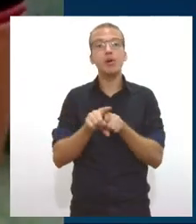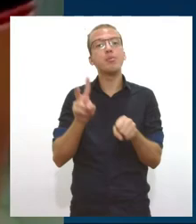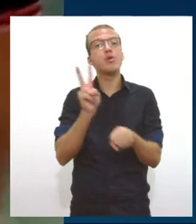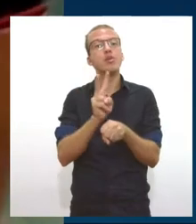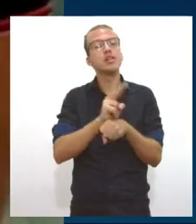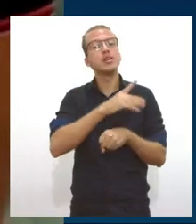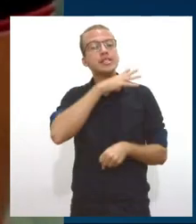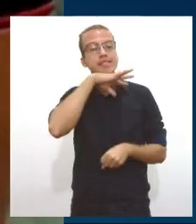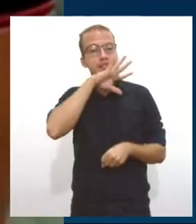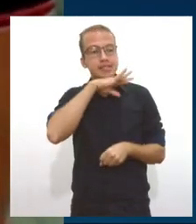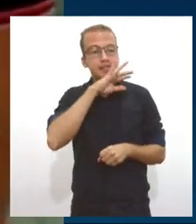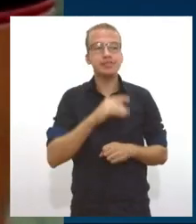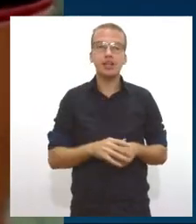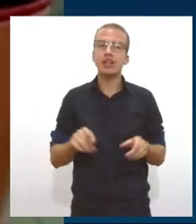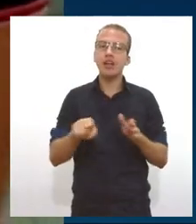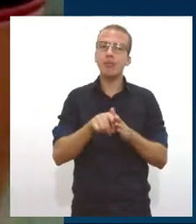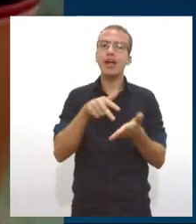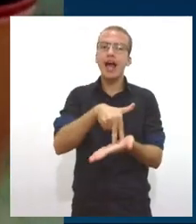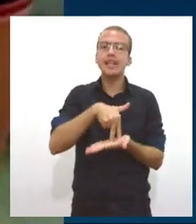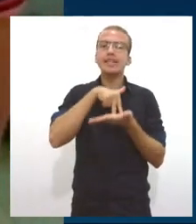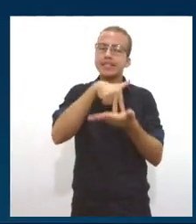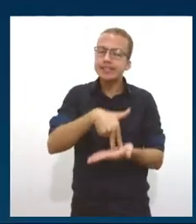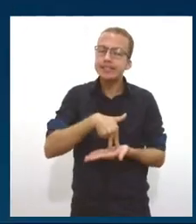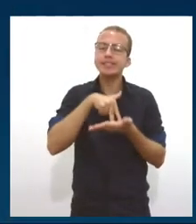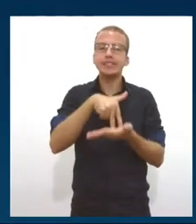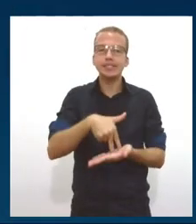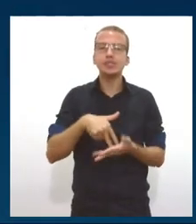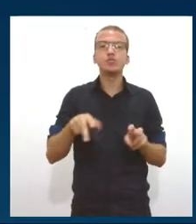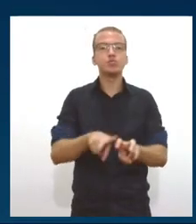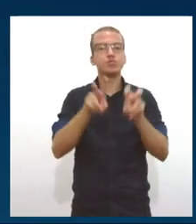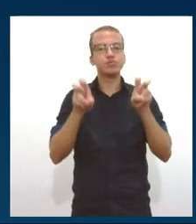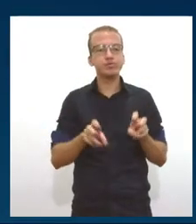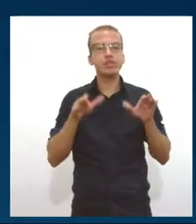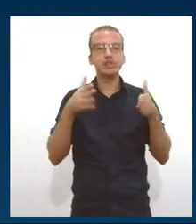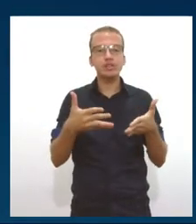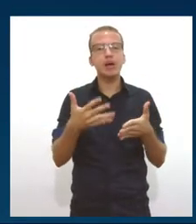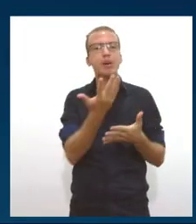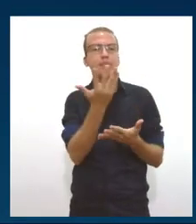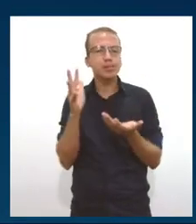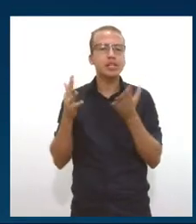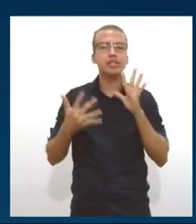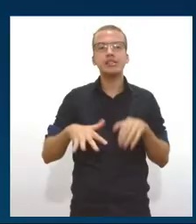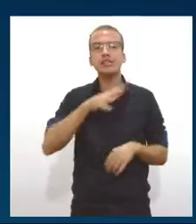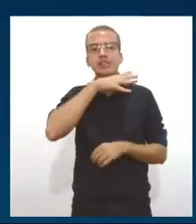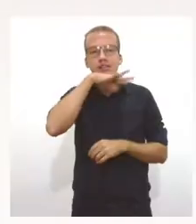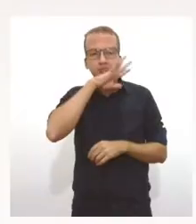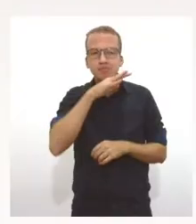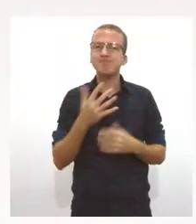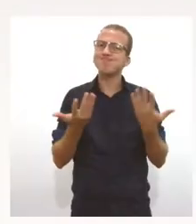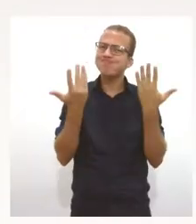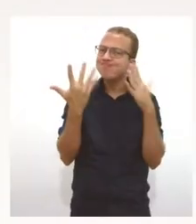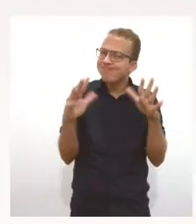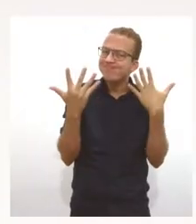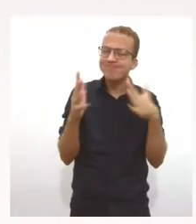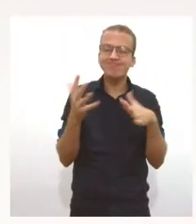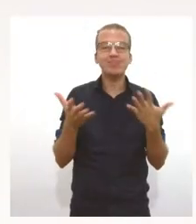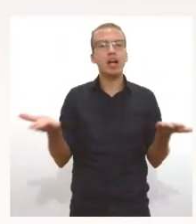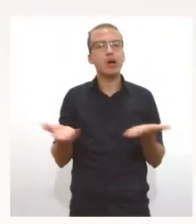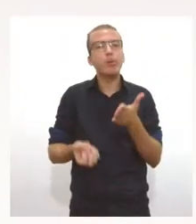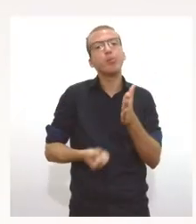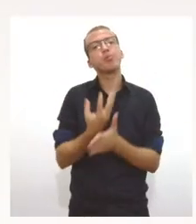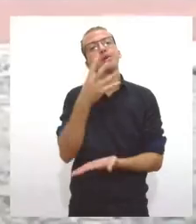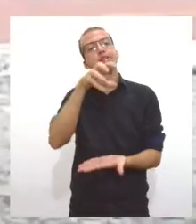Ativista das Causas Animais e Ambientais, a parlamentar vibrou com a instalação da nova Delegacia